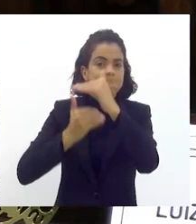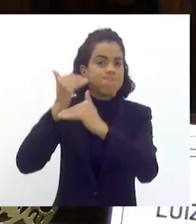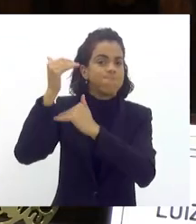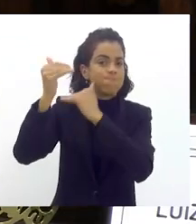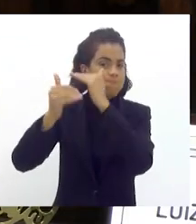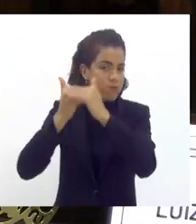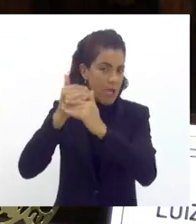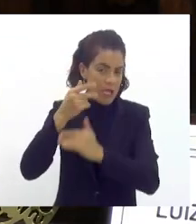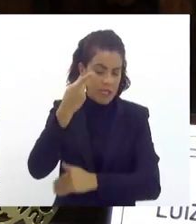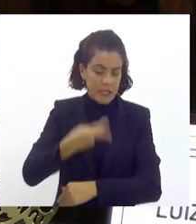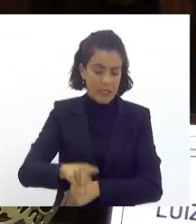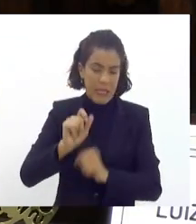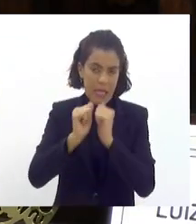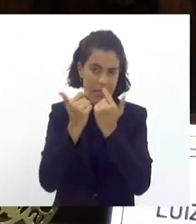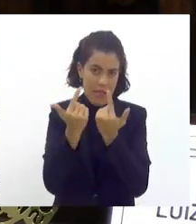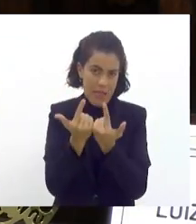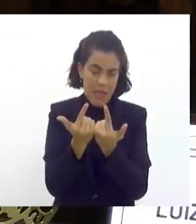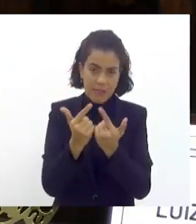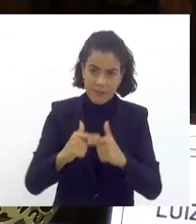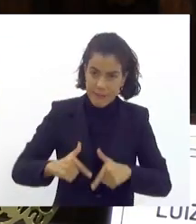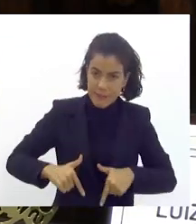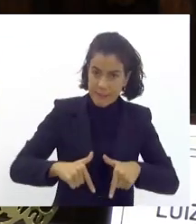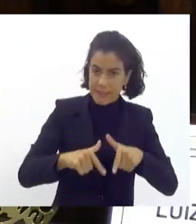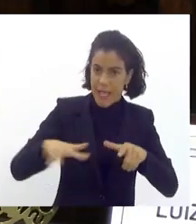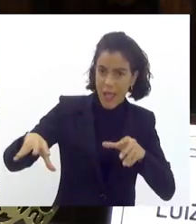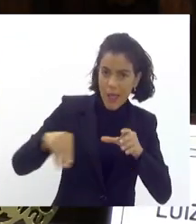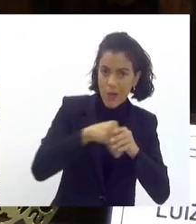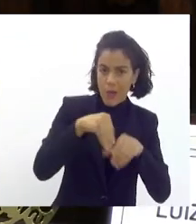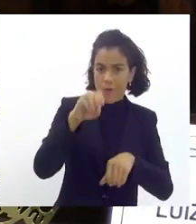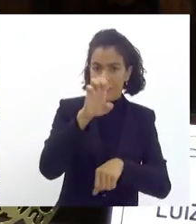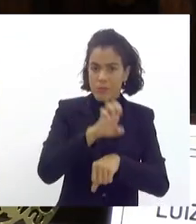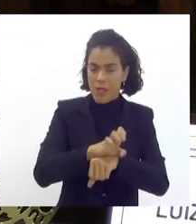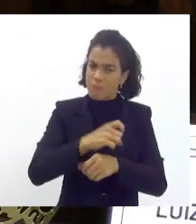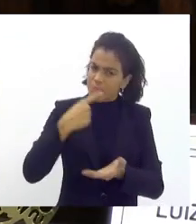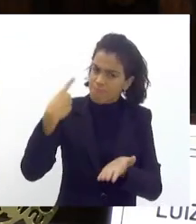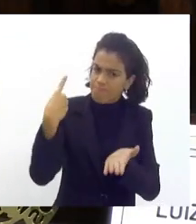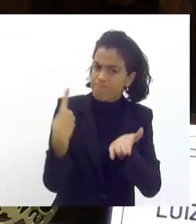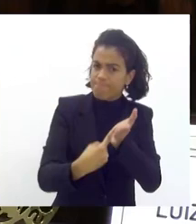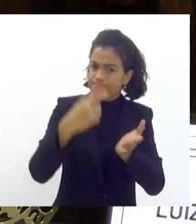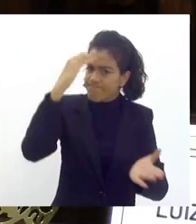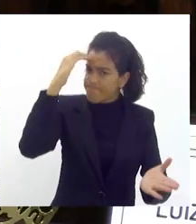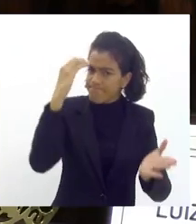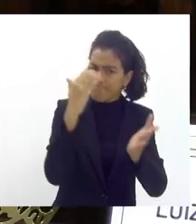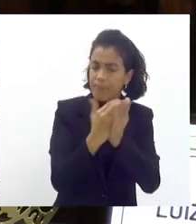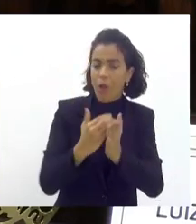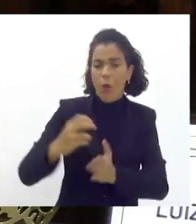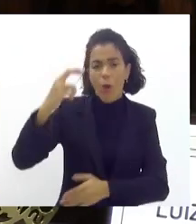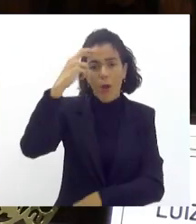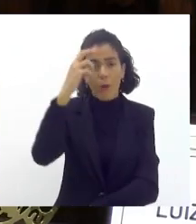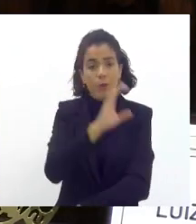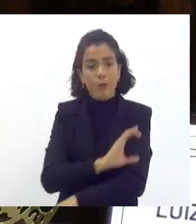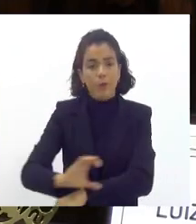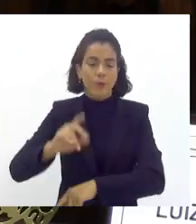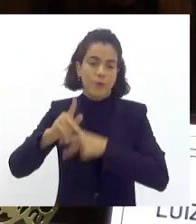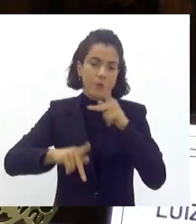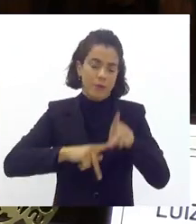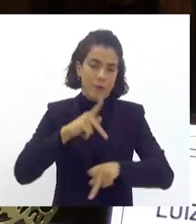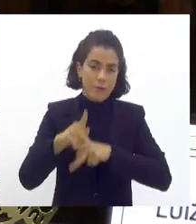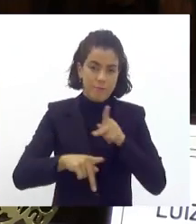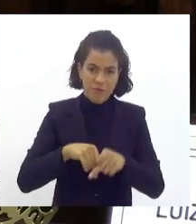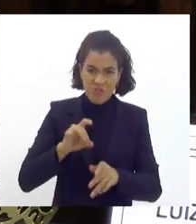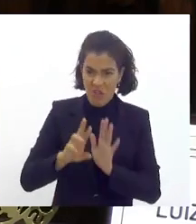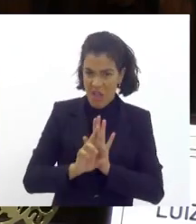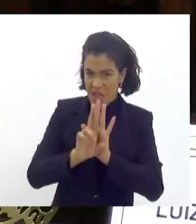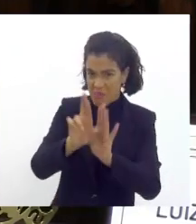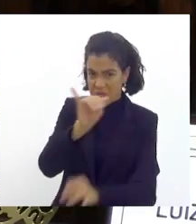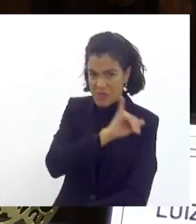casa está tomando de incluir o estado com compromisso com essa cultura popular que não só representa a cidade